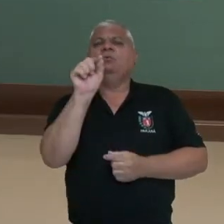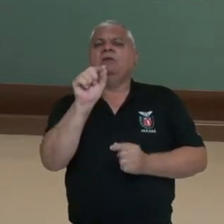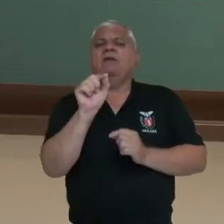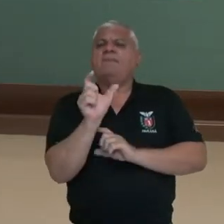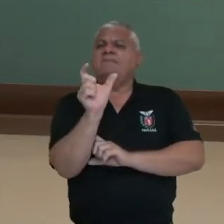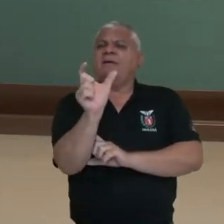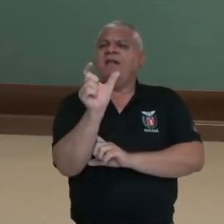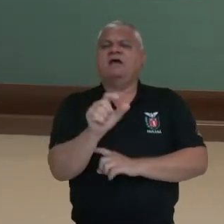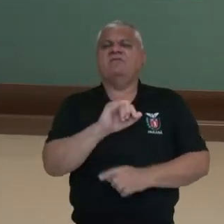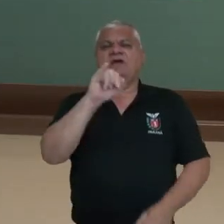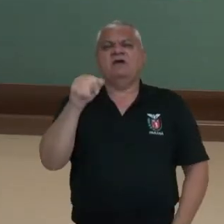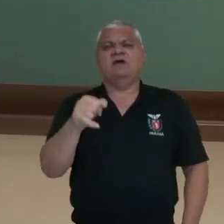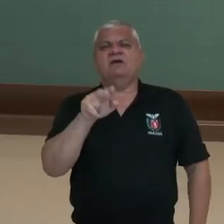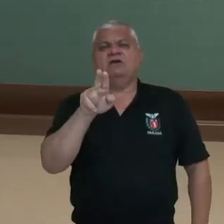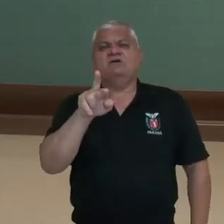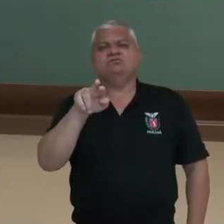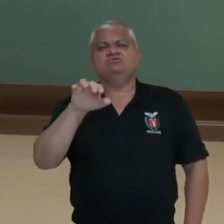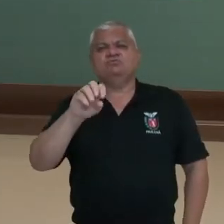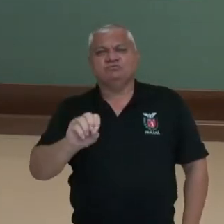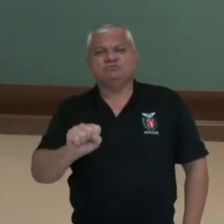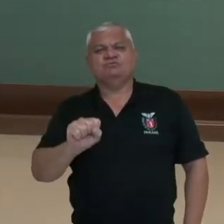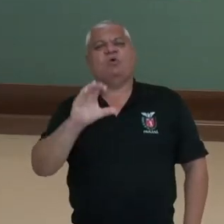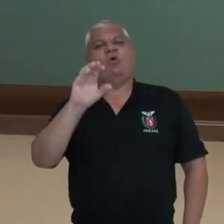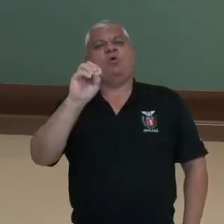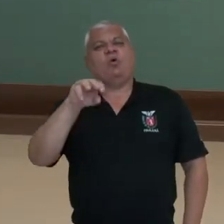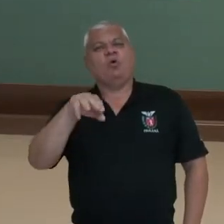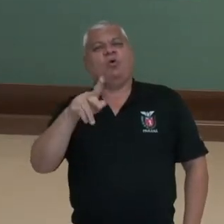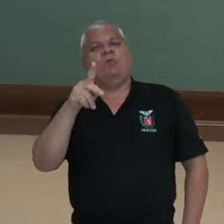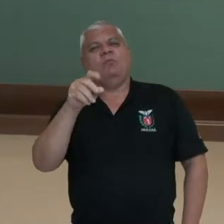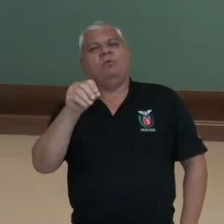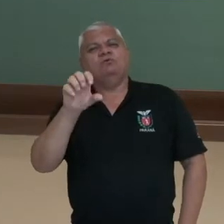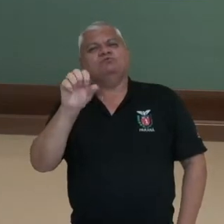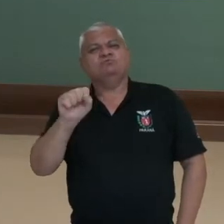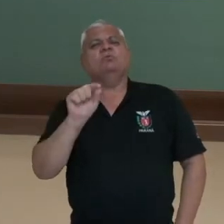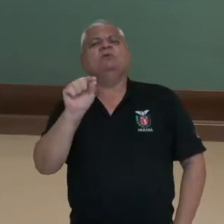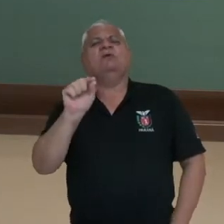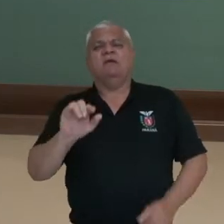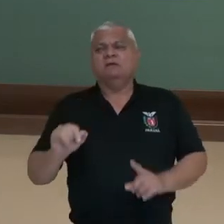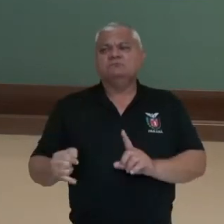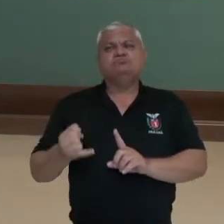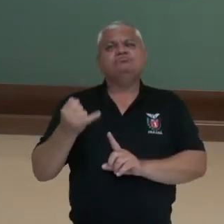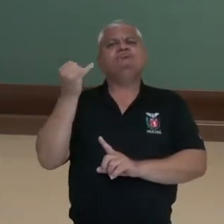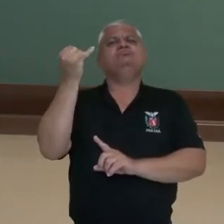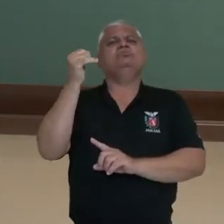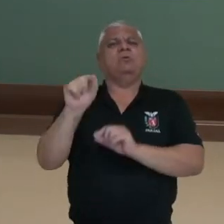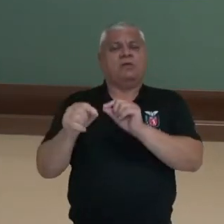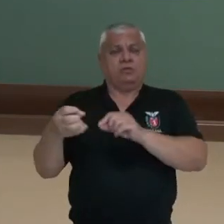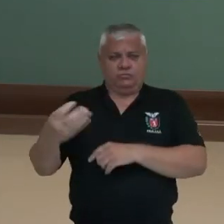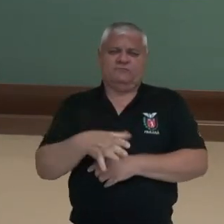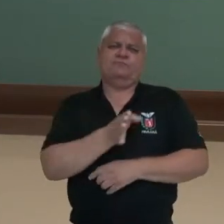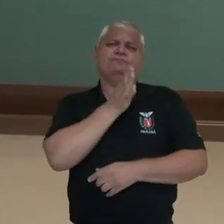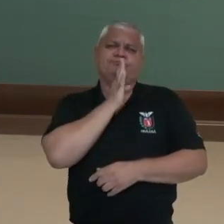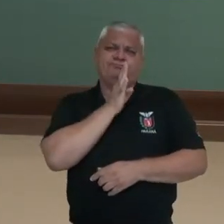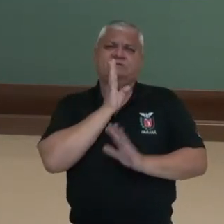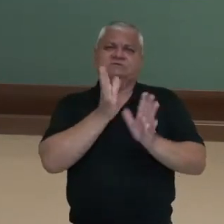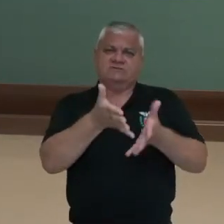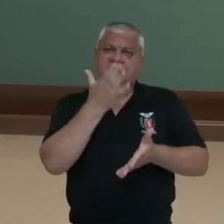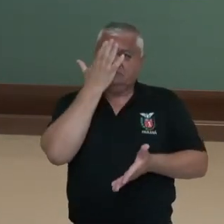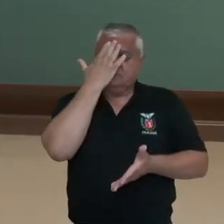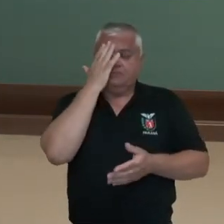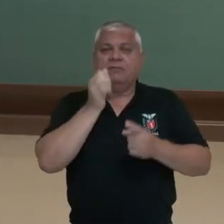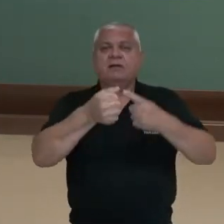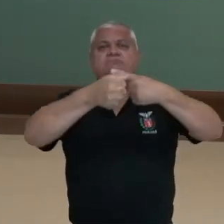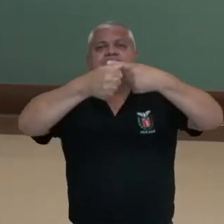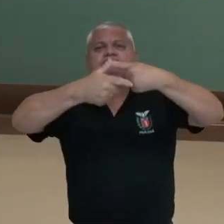significa juro composto? Bem, nós já sabemos que é juro composto, não é novo para nós, não verdade? Mas você já consegue definir? É